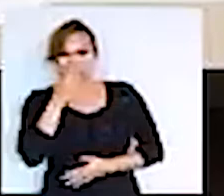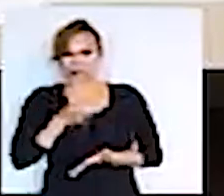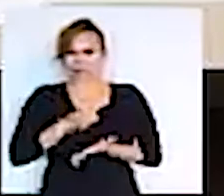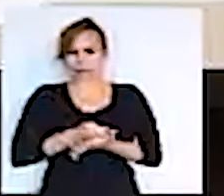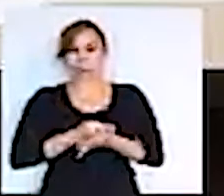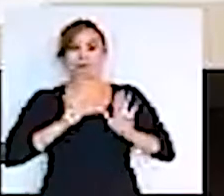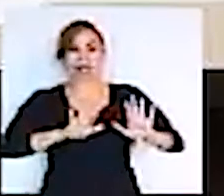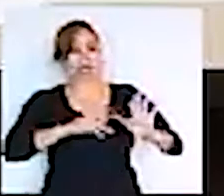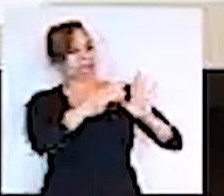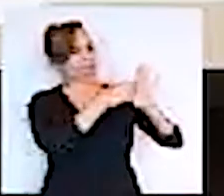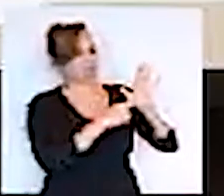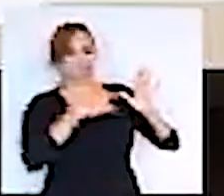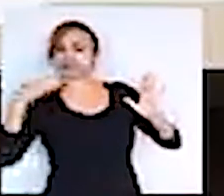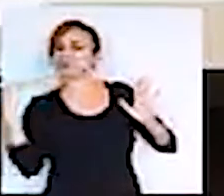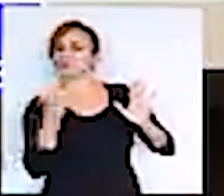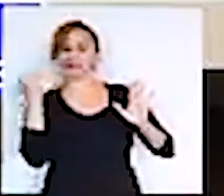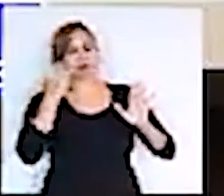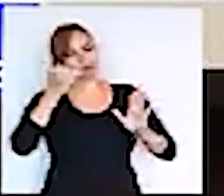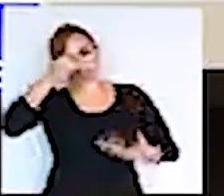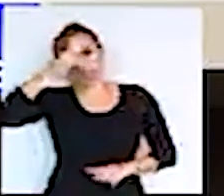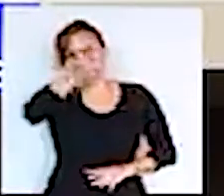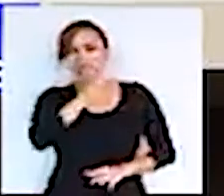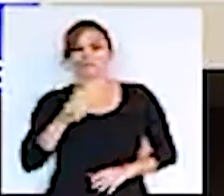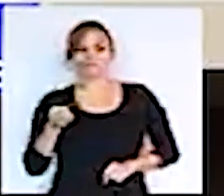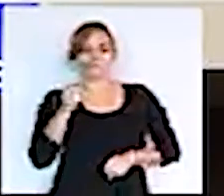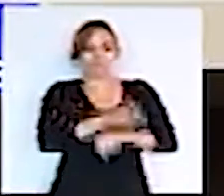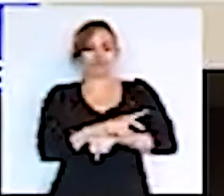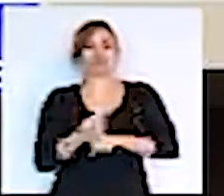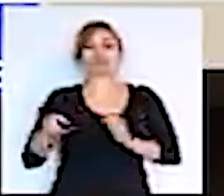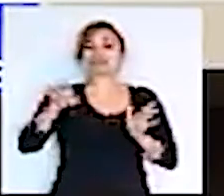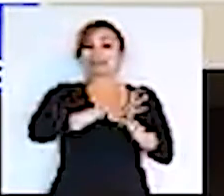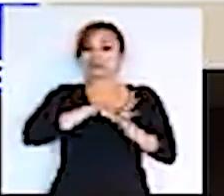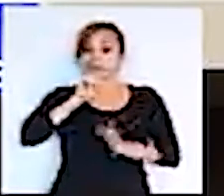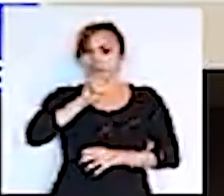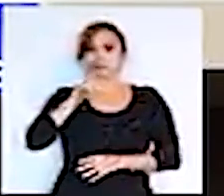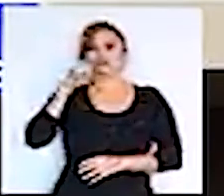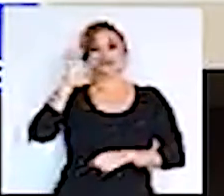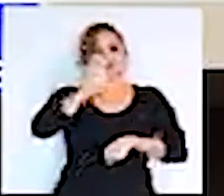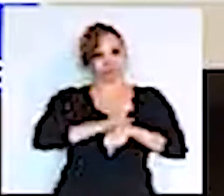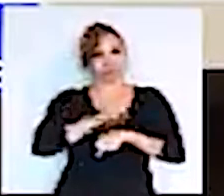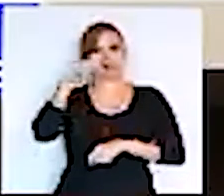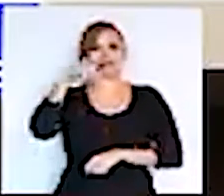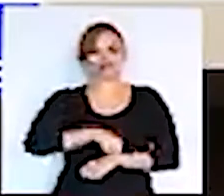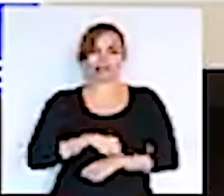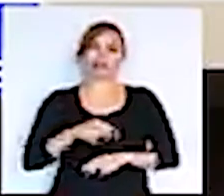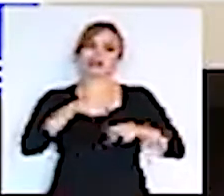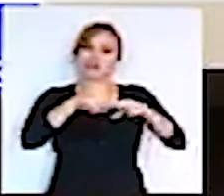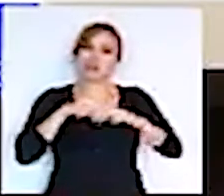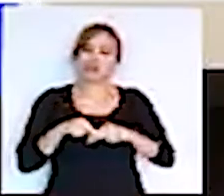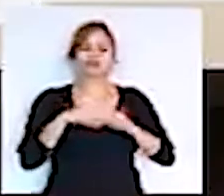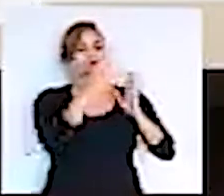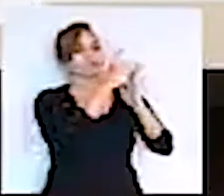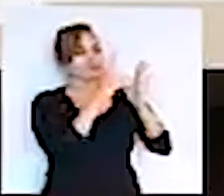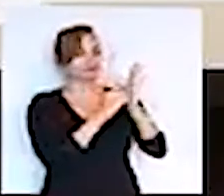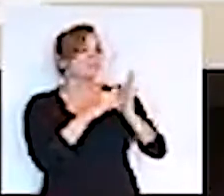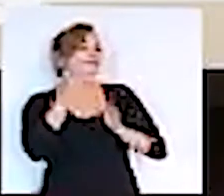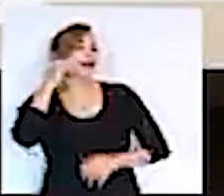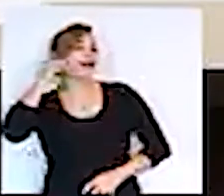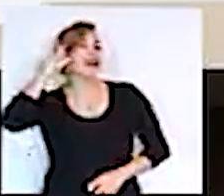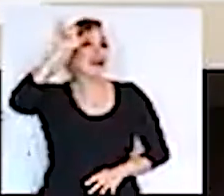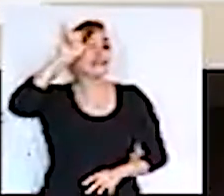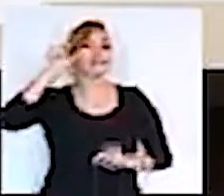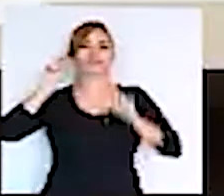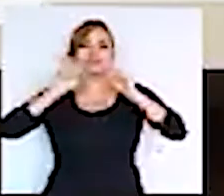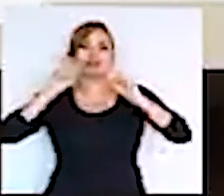regras extremamente importantes para que a gente evite a disseminação do vírus caso ele chegue no nosso estado. Por exemplo, o decreto fala sobre não se